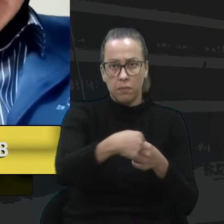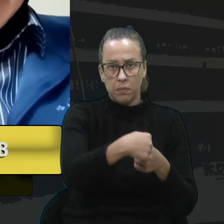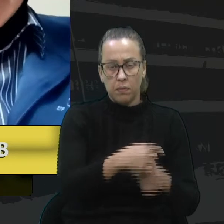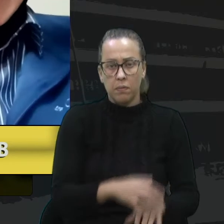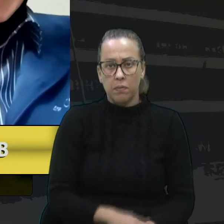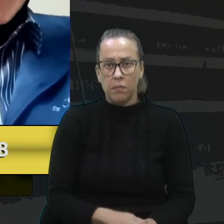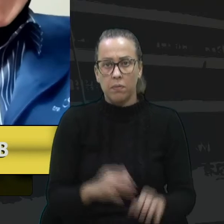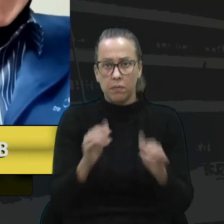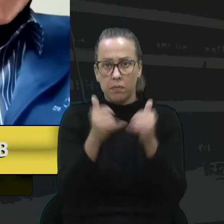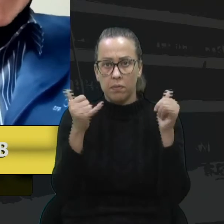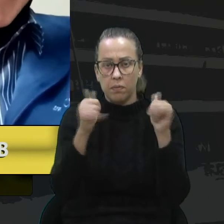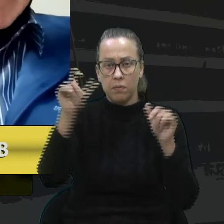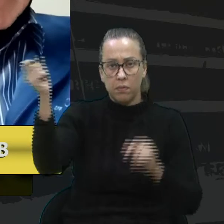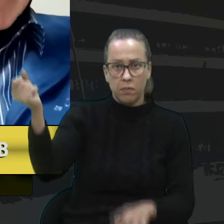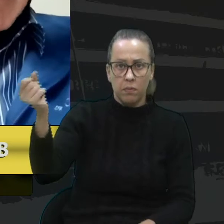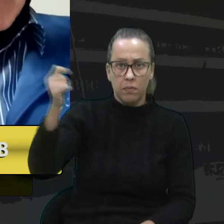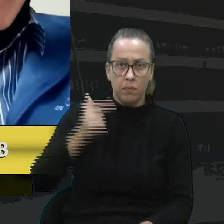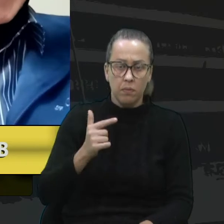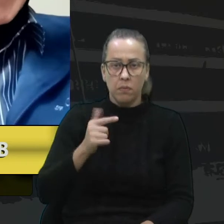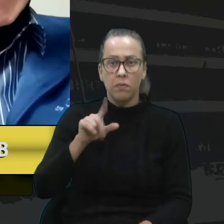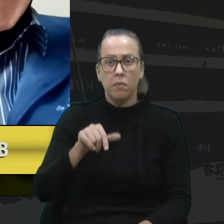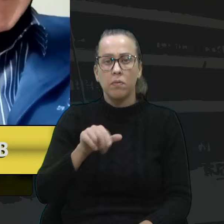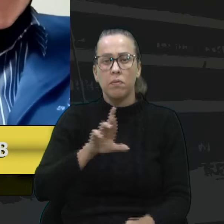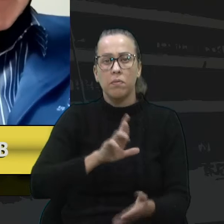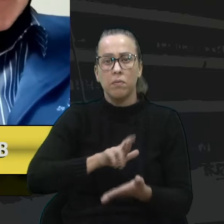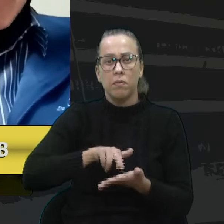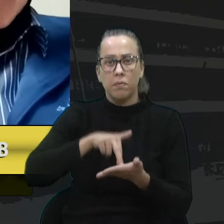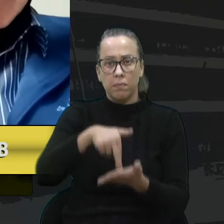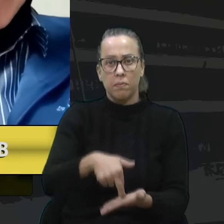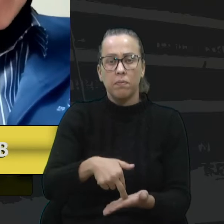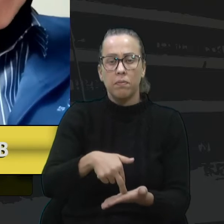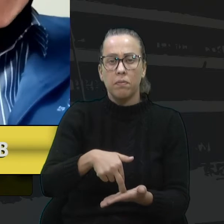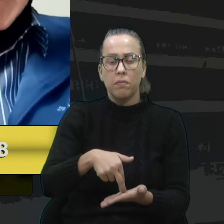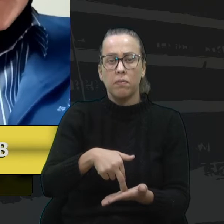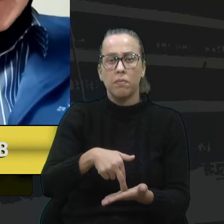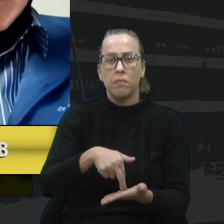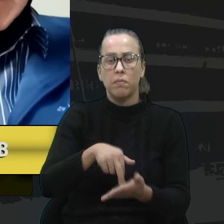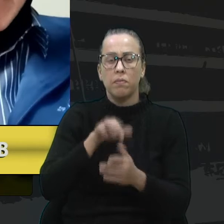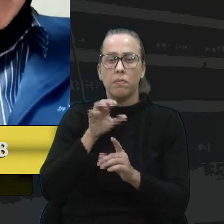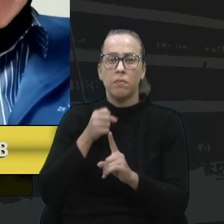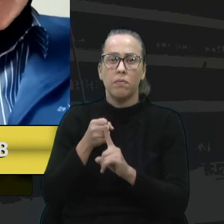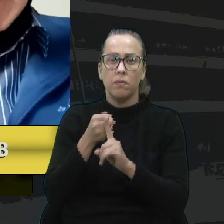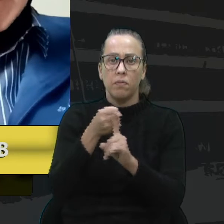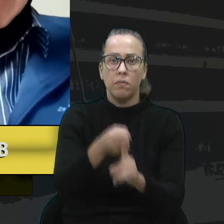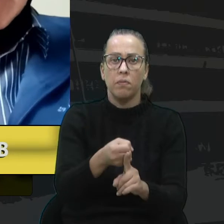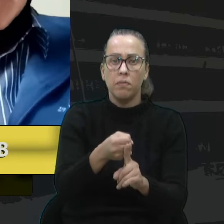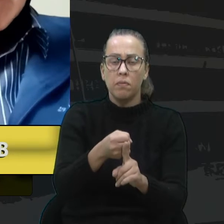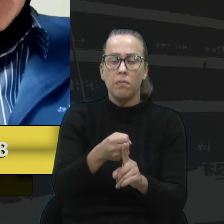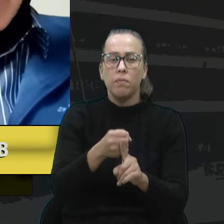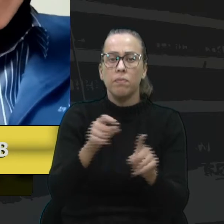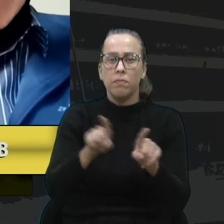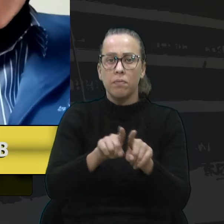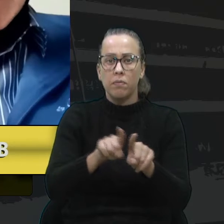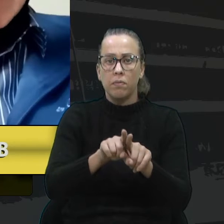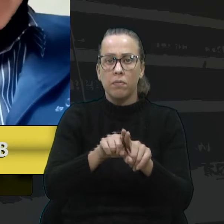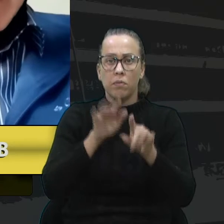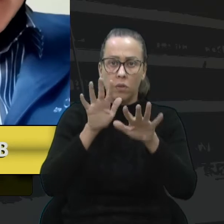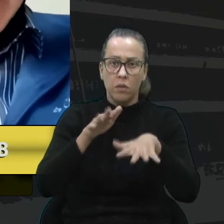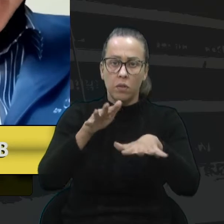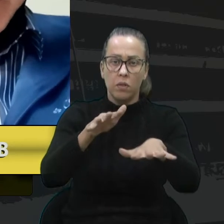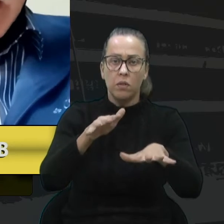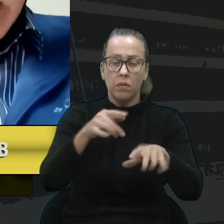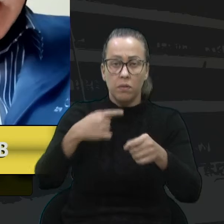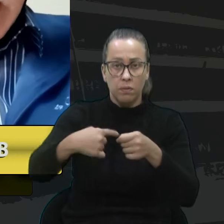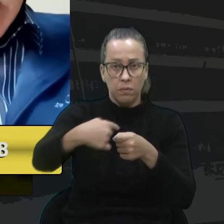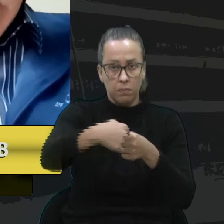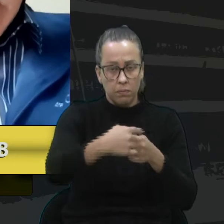A energia solar é uma realidade que, inclusive, impactará na modalidade, na mobilidade urbana.